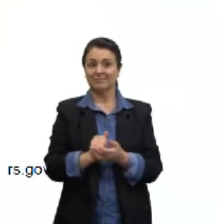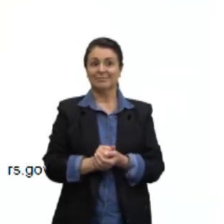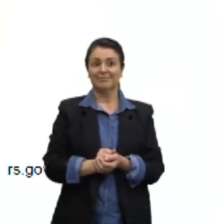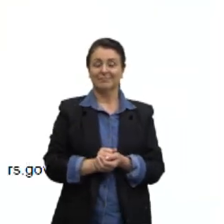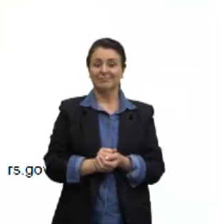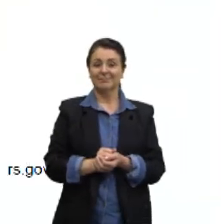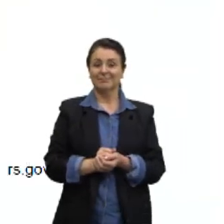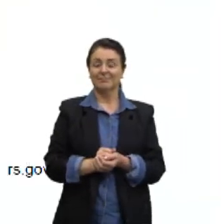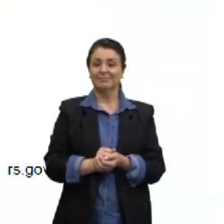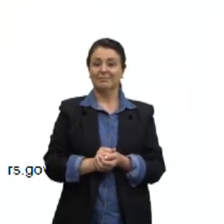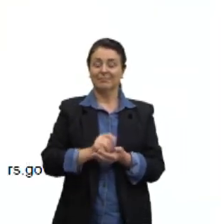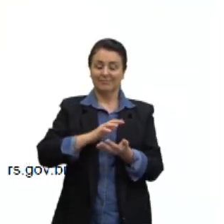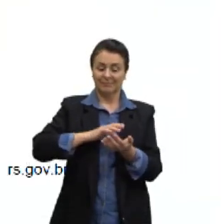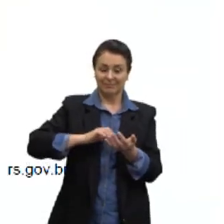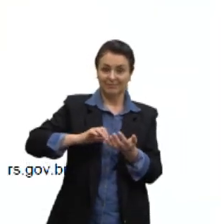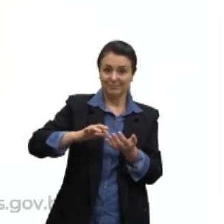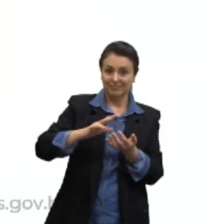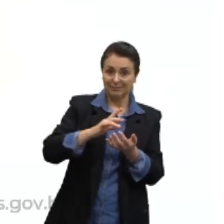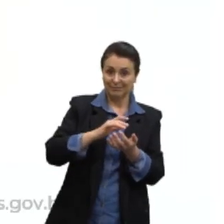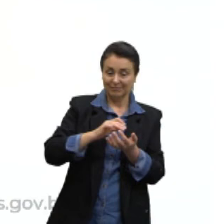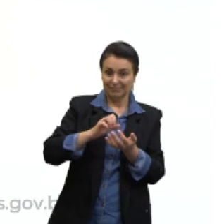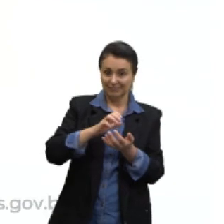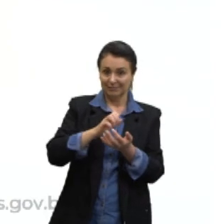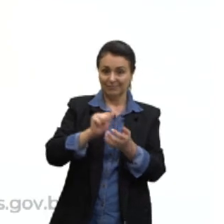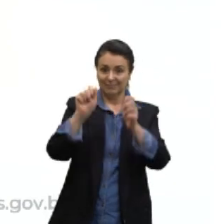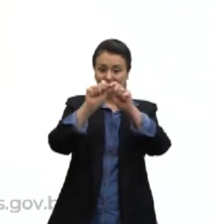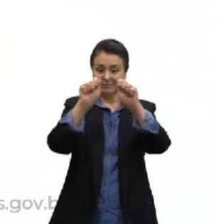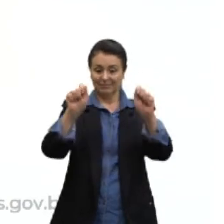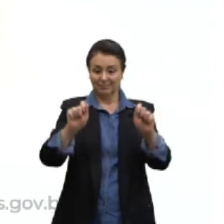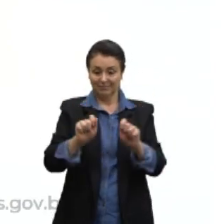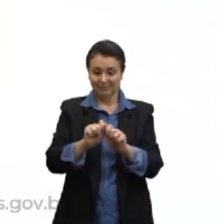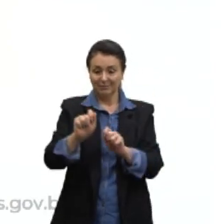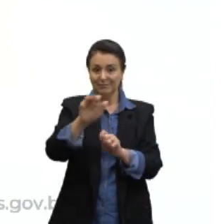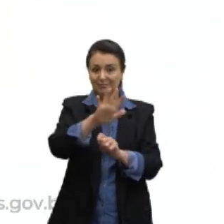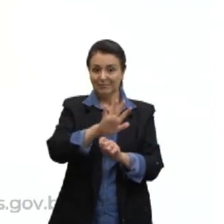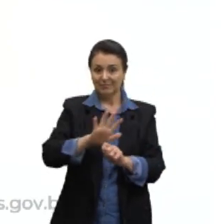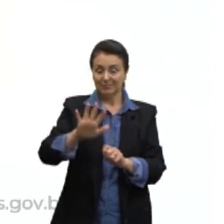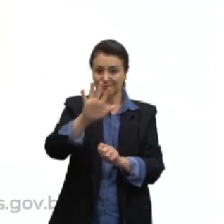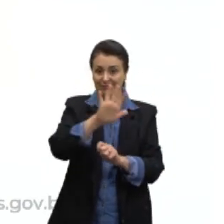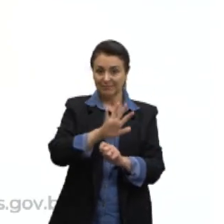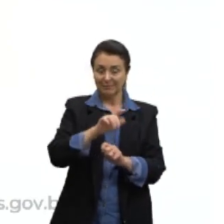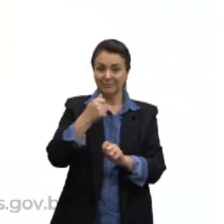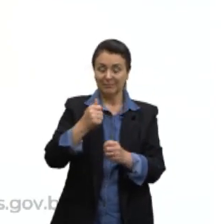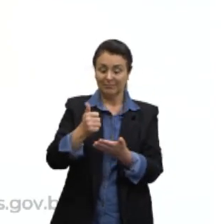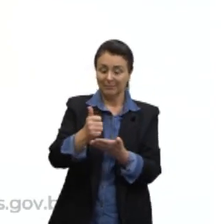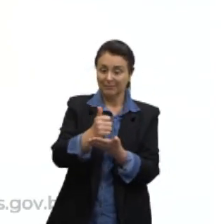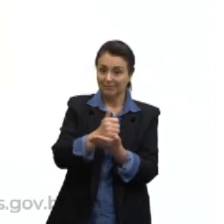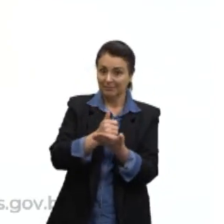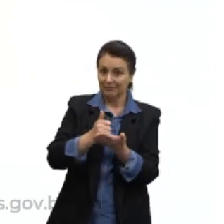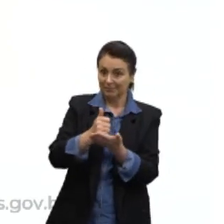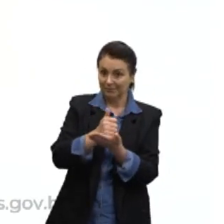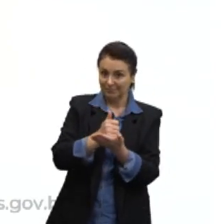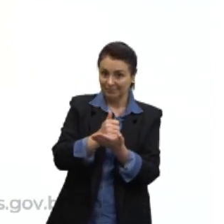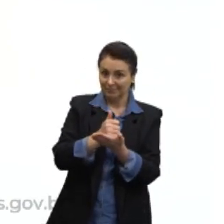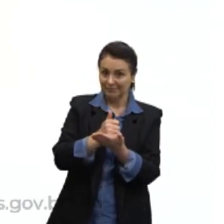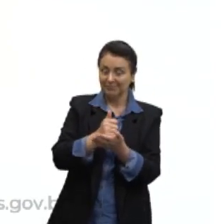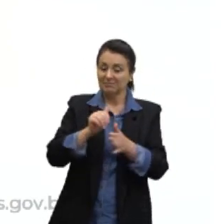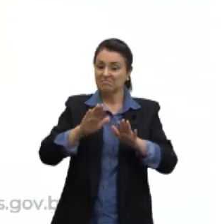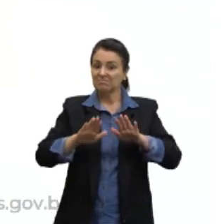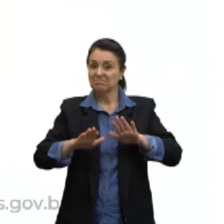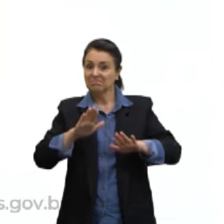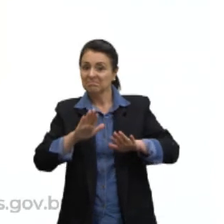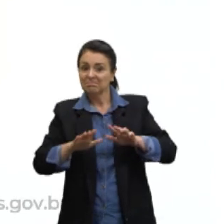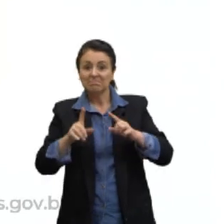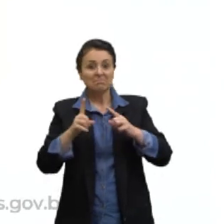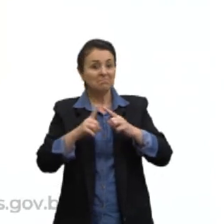Então, para calcular a área dessa pirâmide, a gente precisa do quê? Da área da base, e aí vai depender do